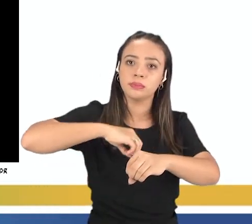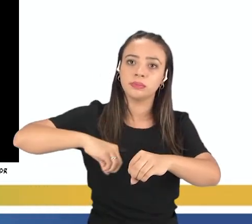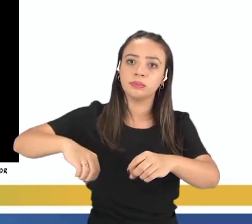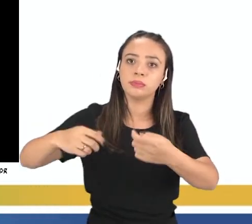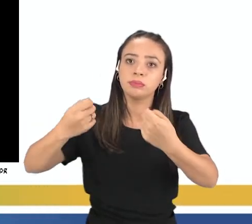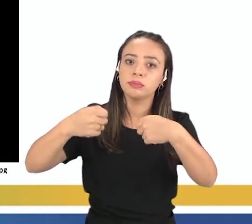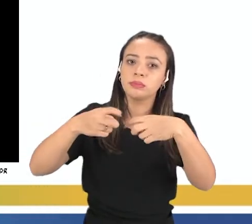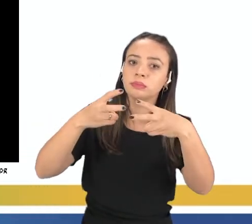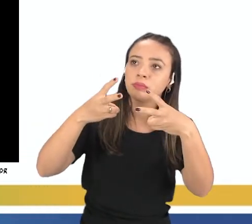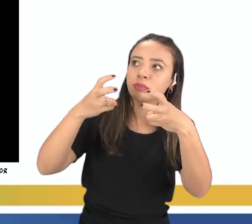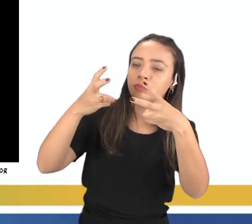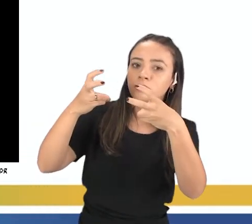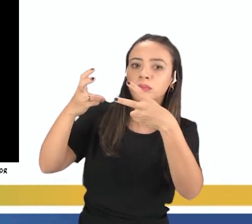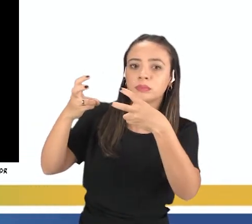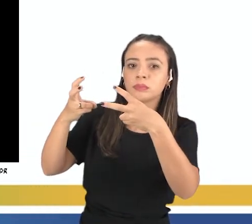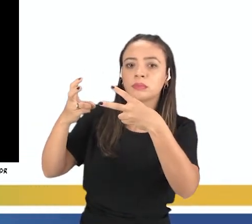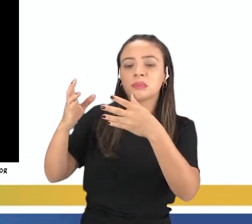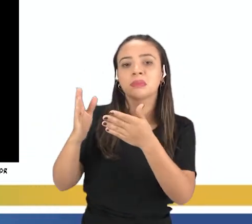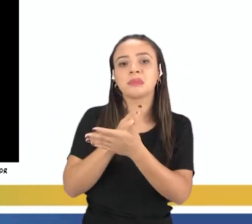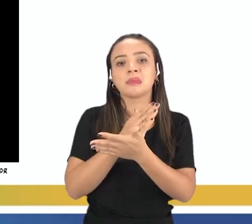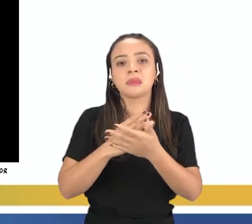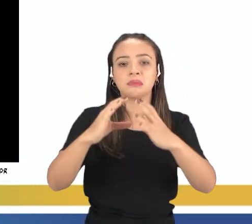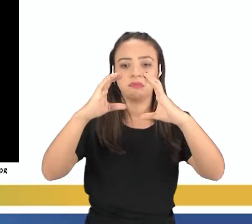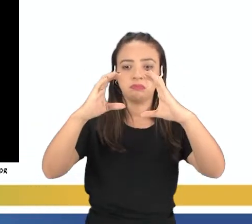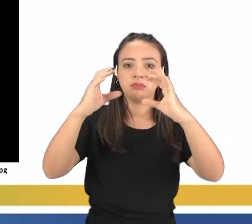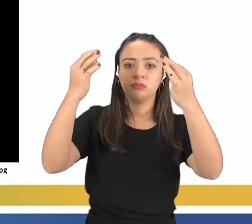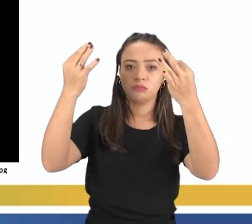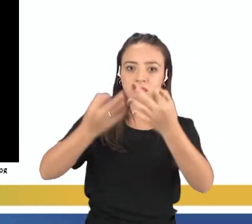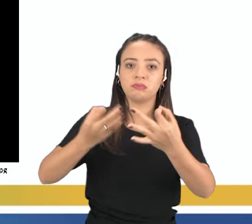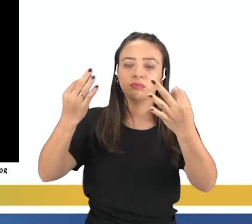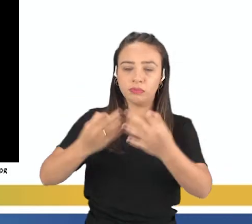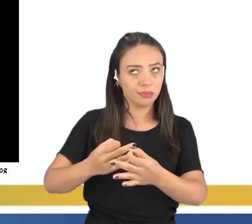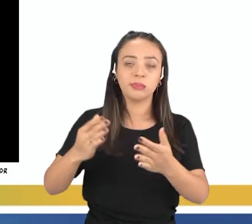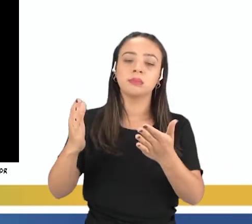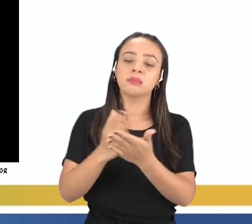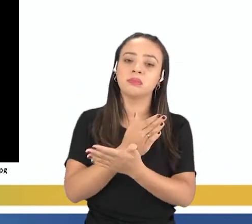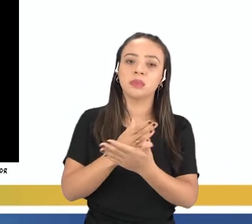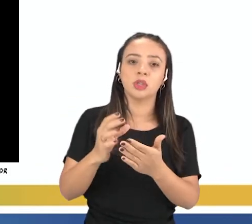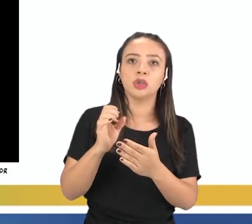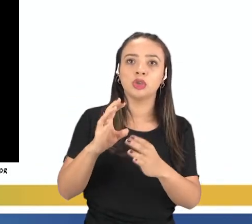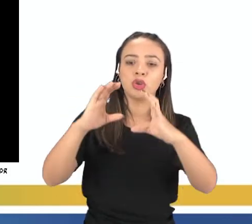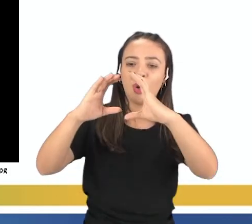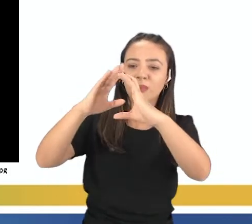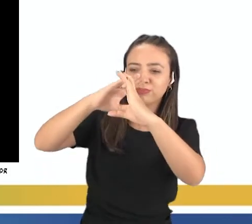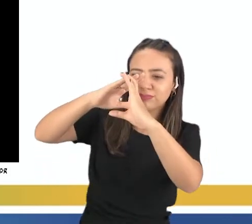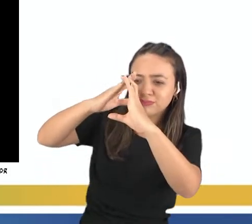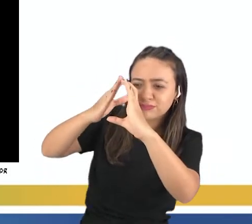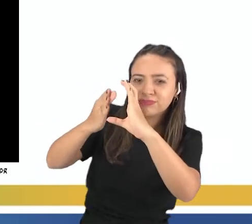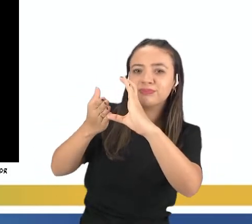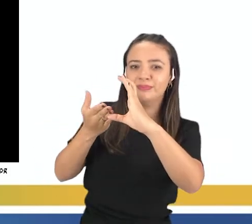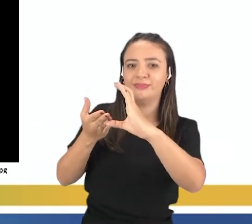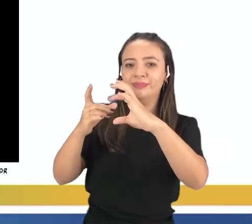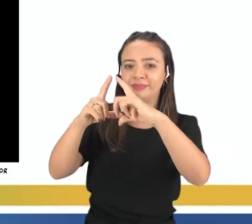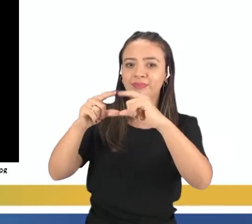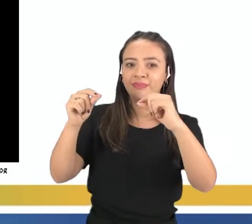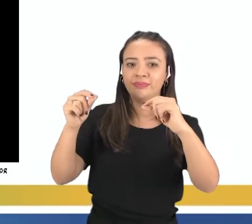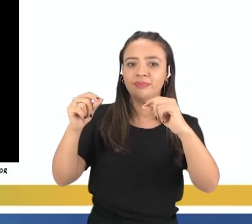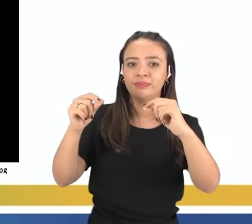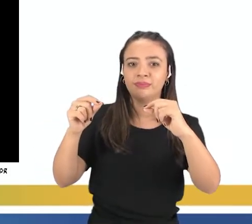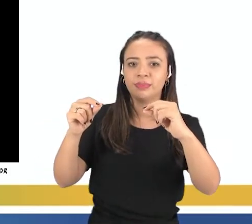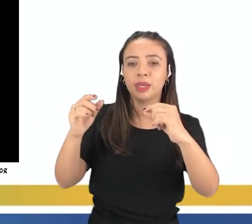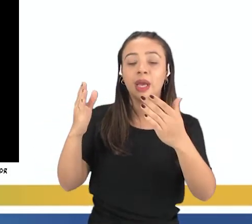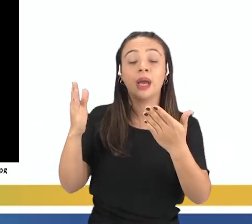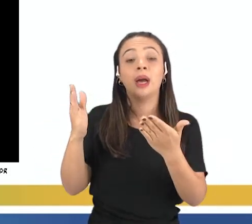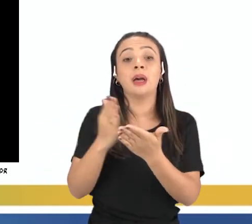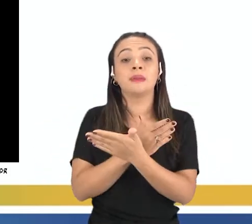enxergando diferentes formas. Às vezes, uma esfera completa, às vezes, né, a minguante, que é como se fosse metade, né, da Lua. E quando ela não